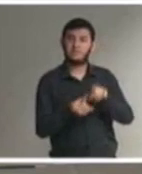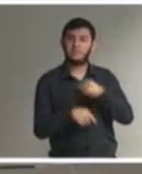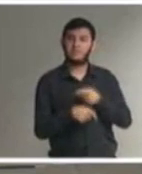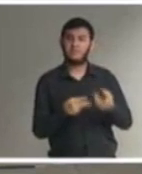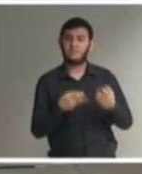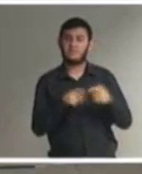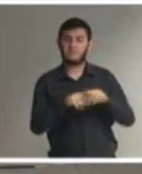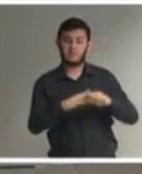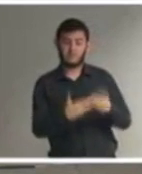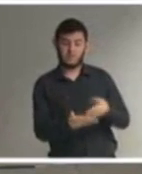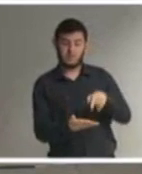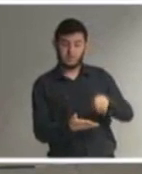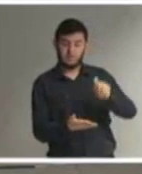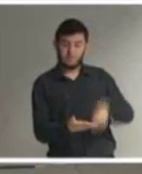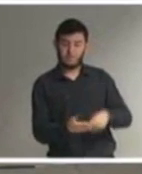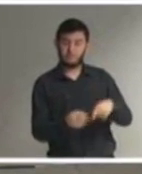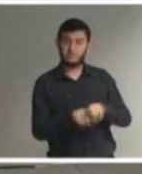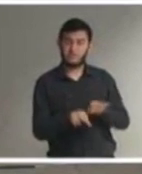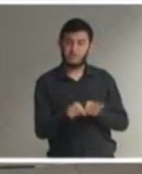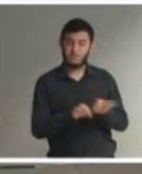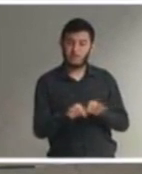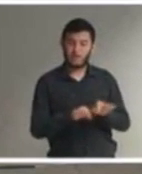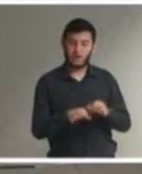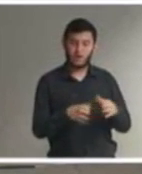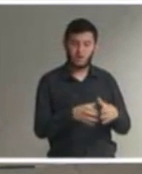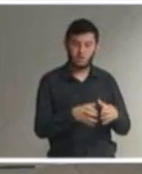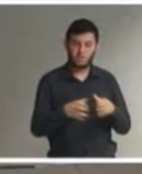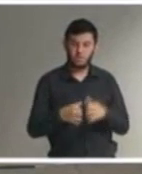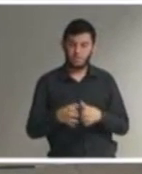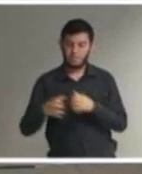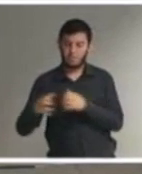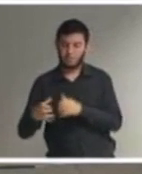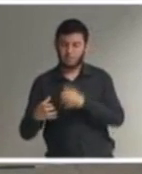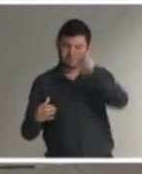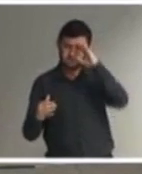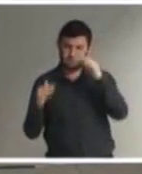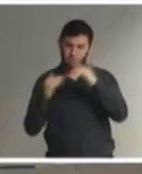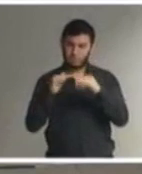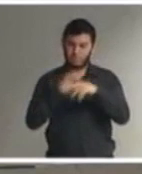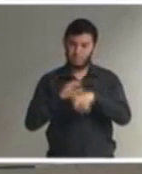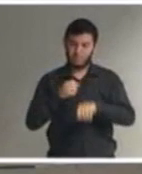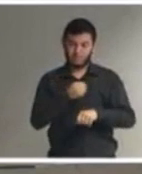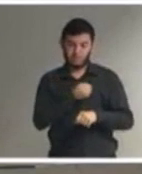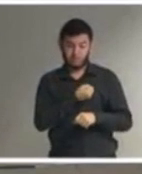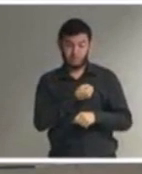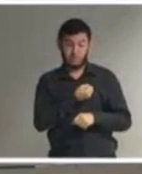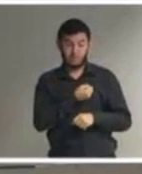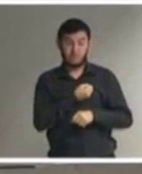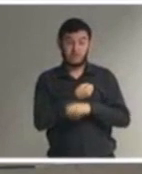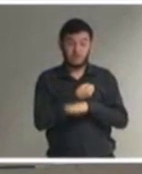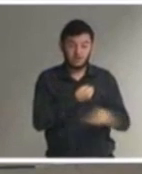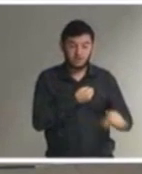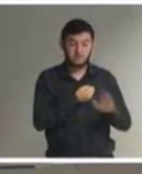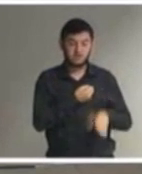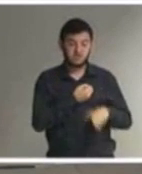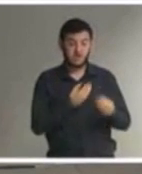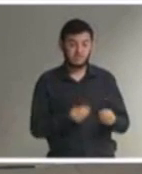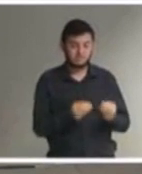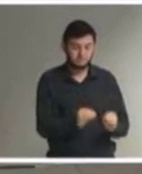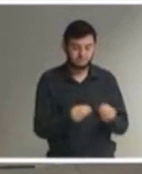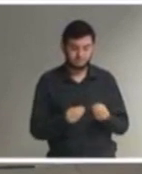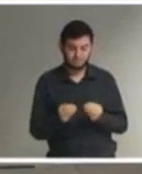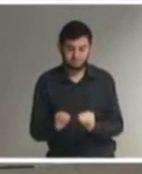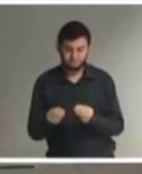poder organizar a sua turma de acordo com o número de crianças que estão inseridas e que tem deficiência então isso